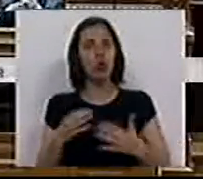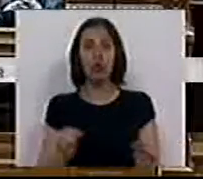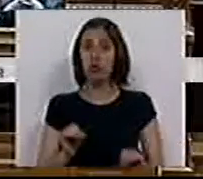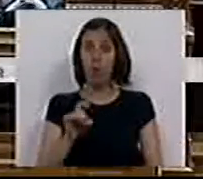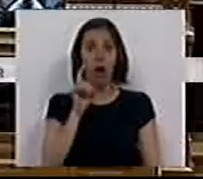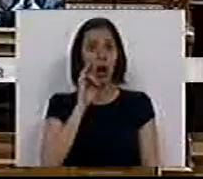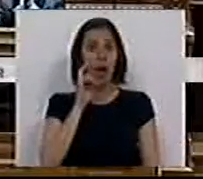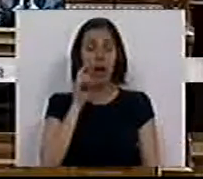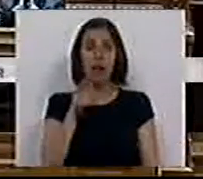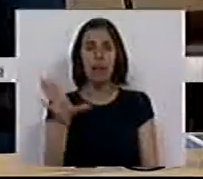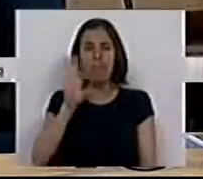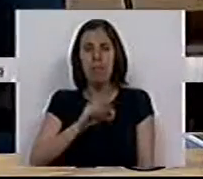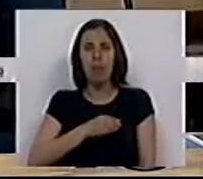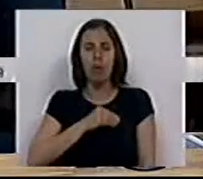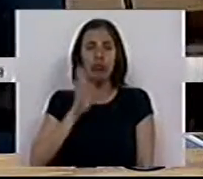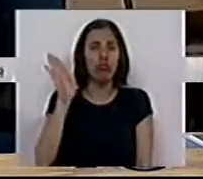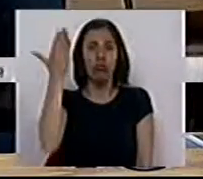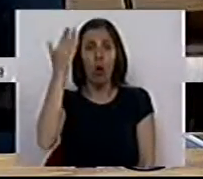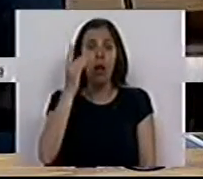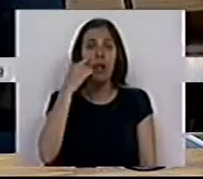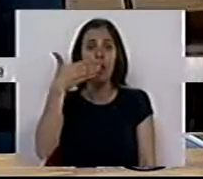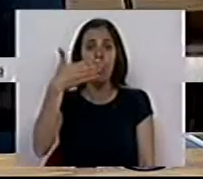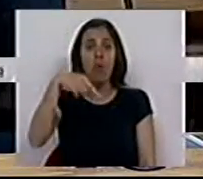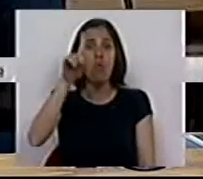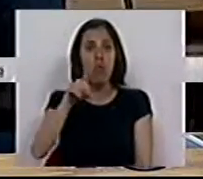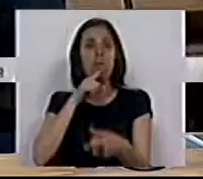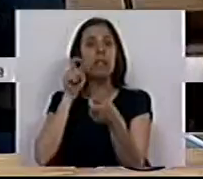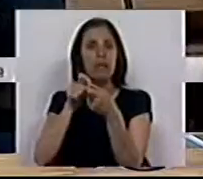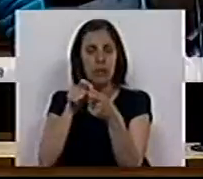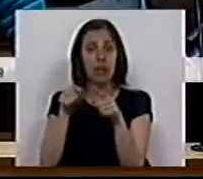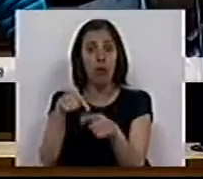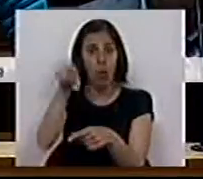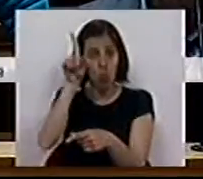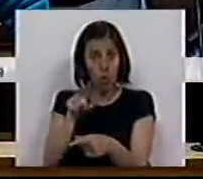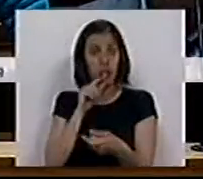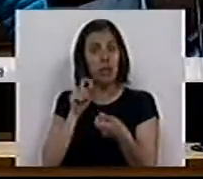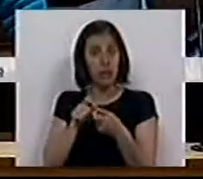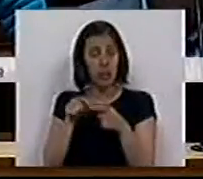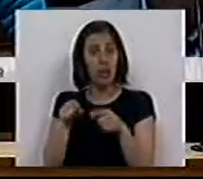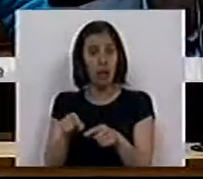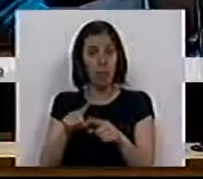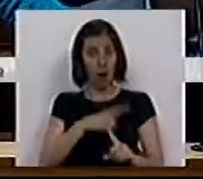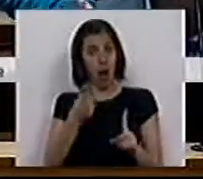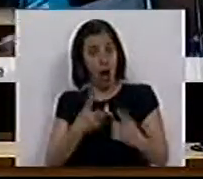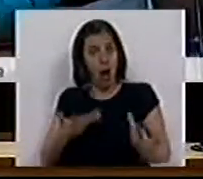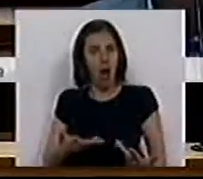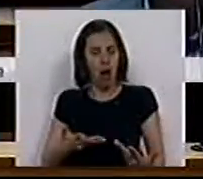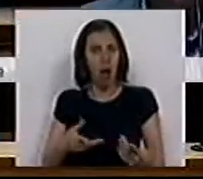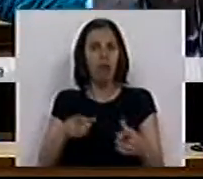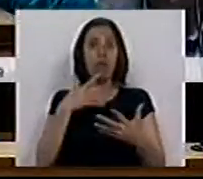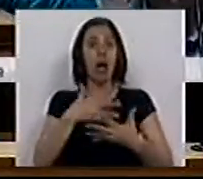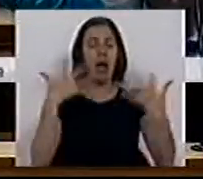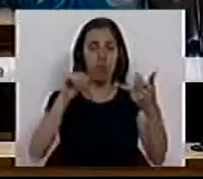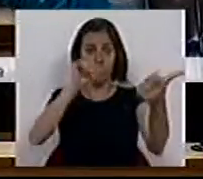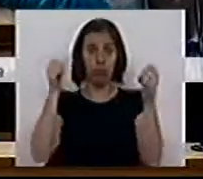garantias de uma das maiores preocupações que é no dia 1 de setembro, no dia 1 de setembro deste ano, esta